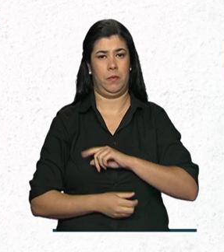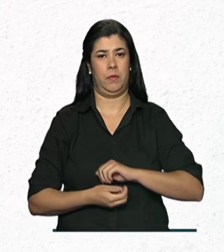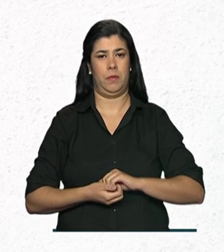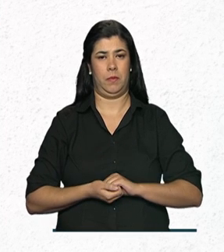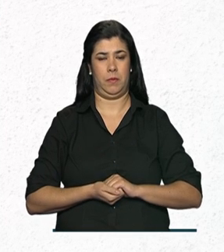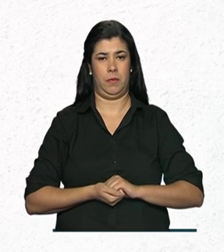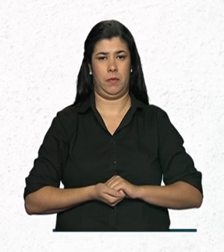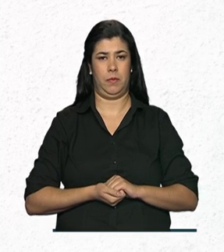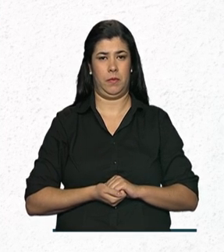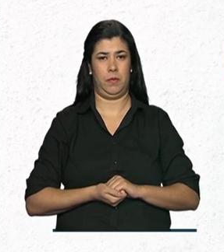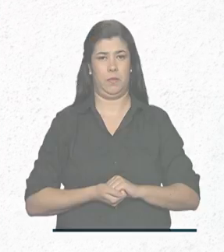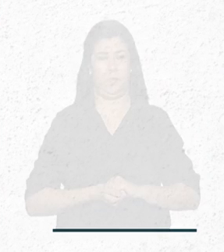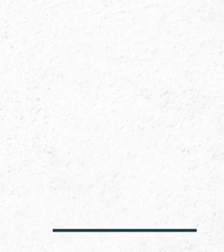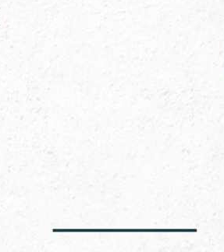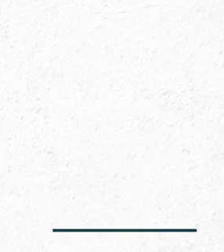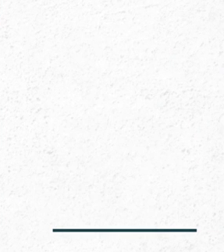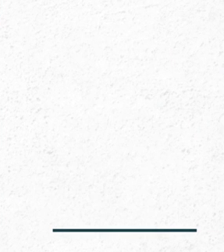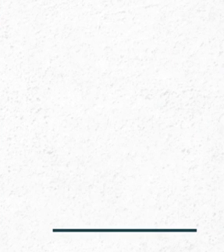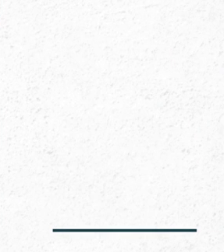.br.